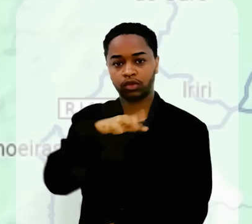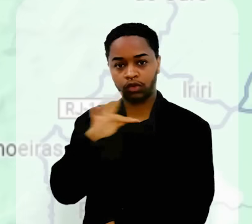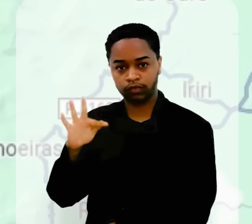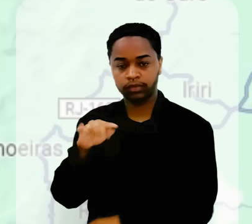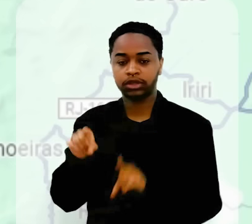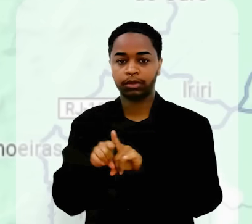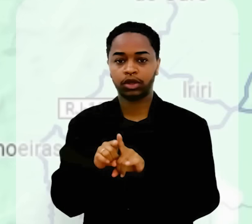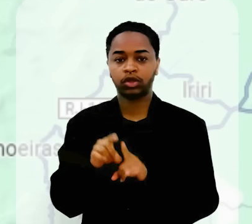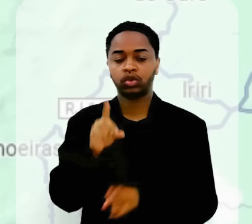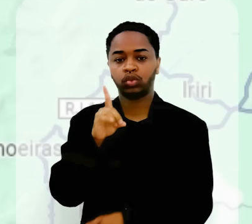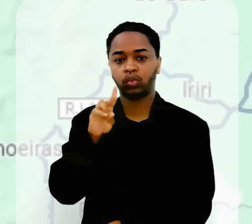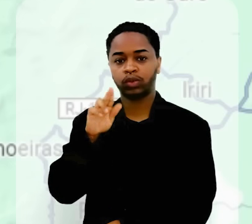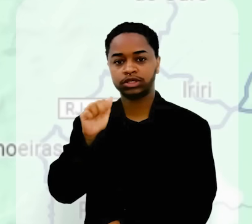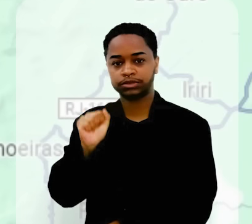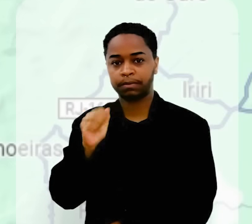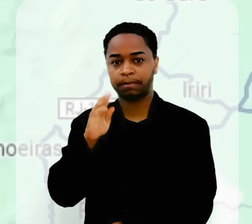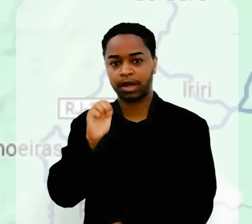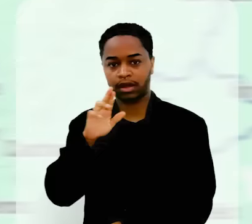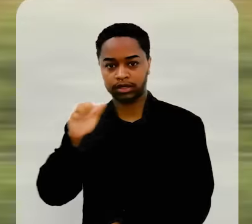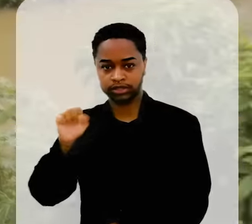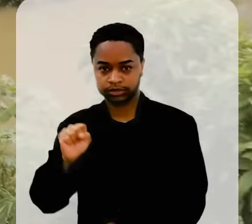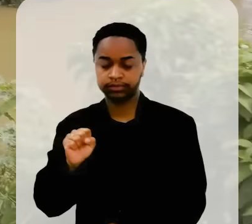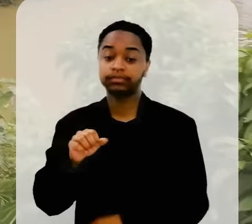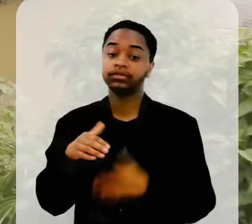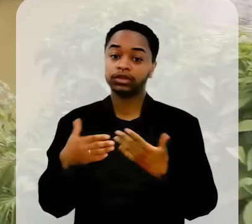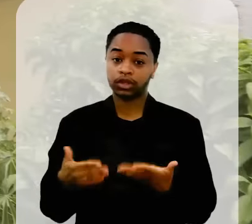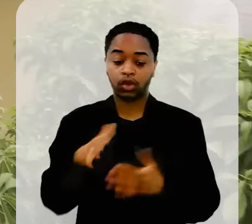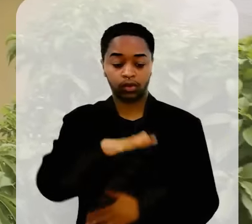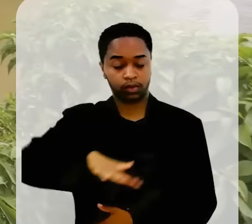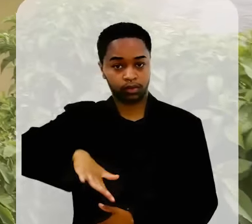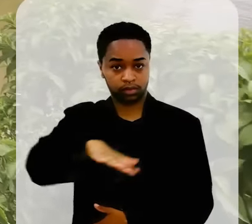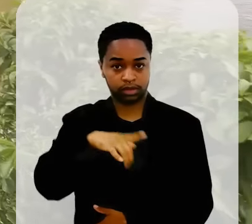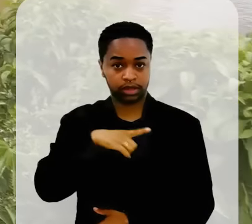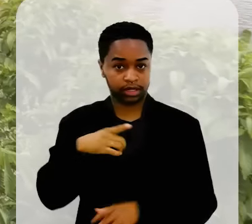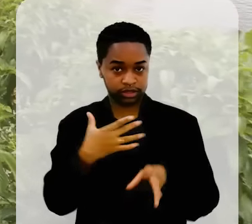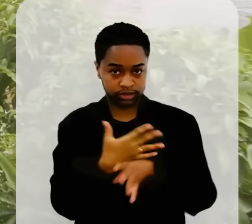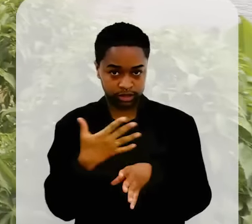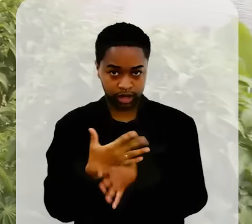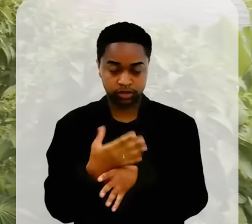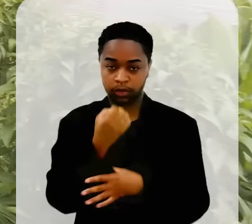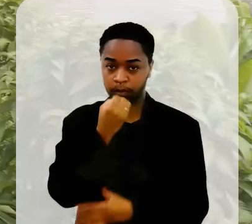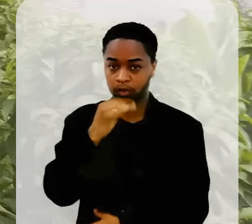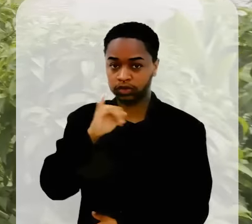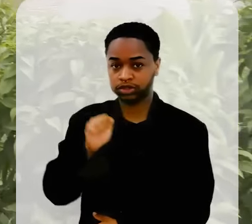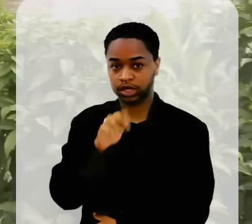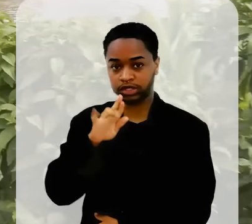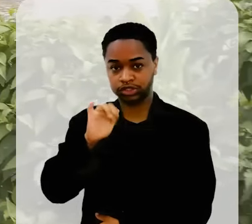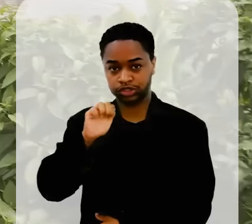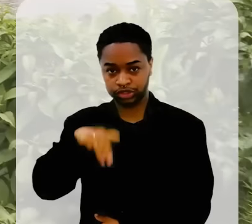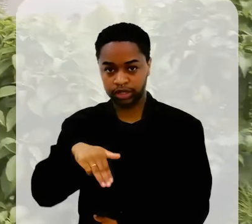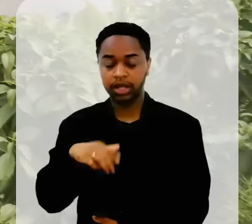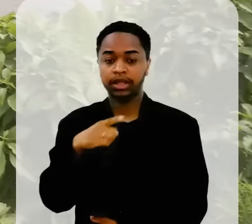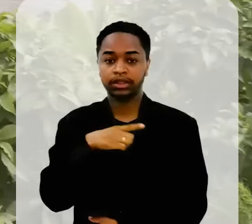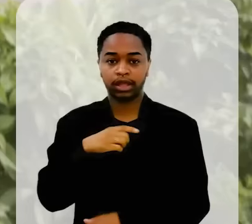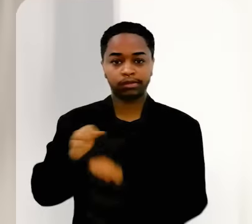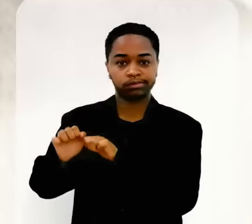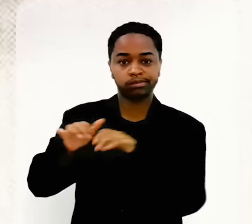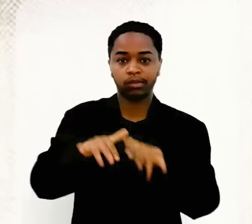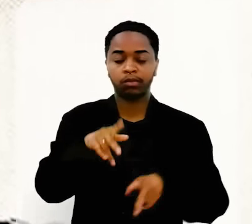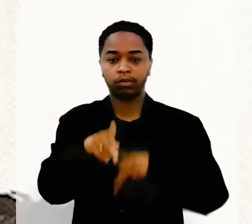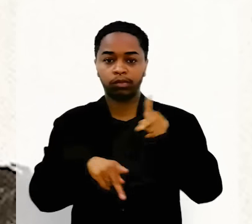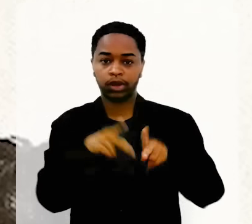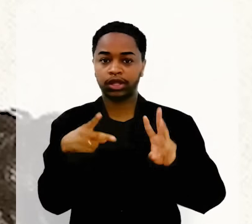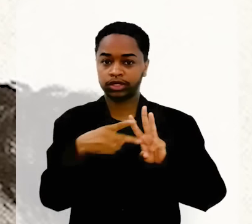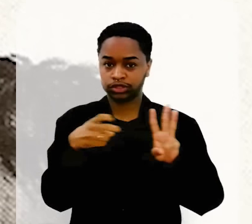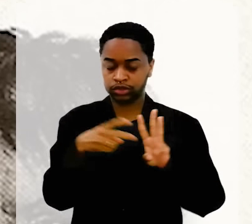Nova Friburgo e Trajano de Moraes. As terras onde está localizado o município de Bom Jardim eram habitadas pelos